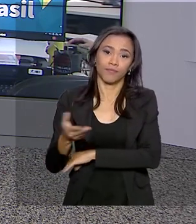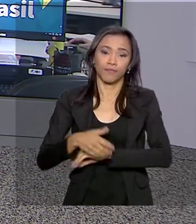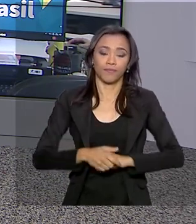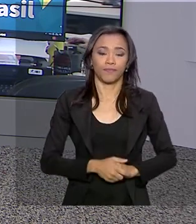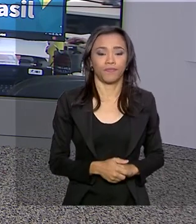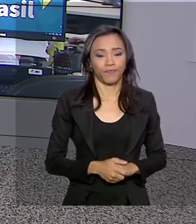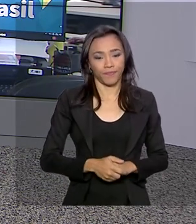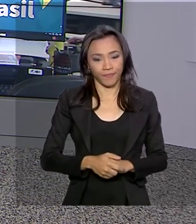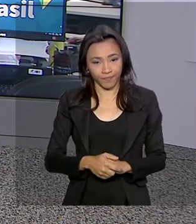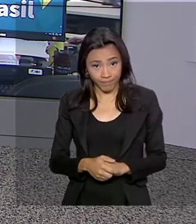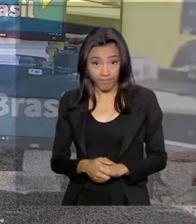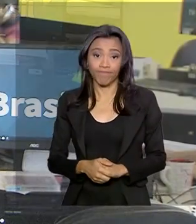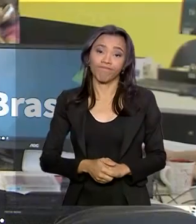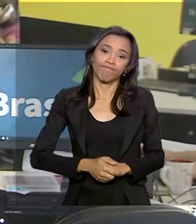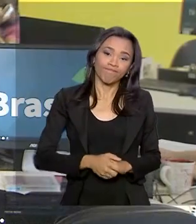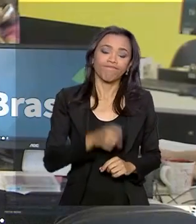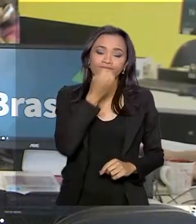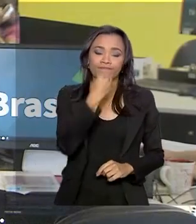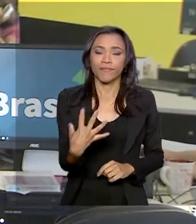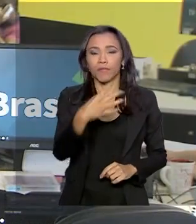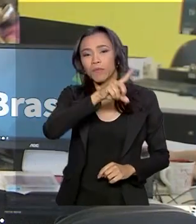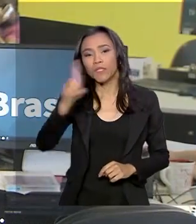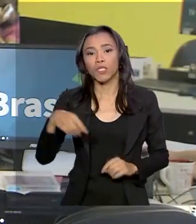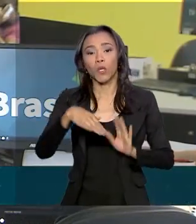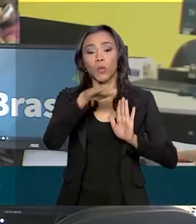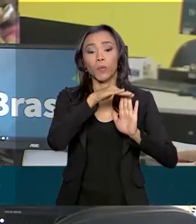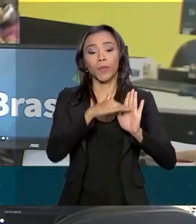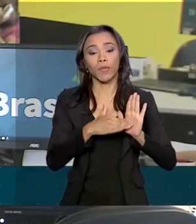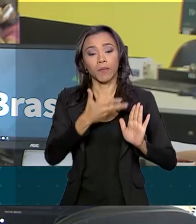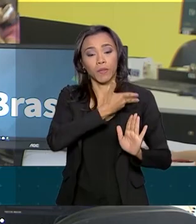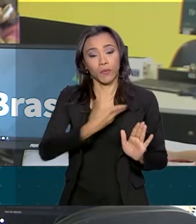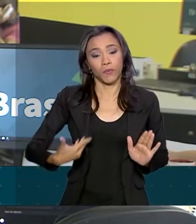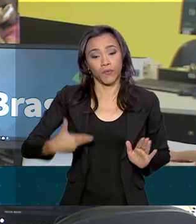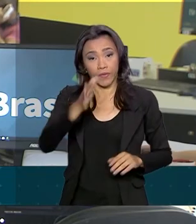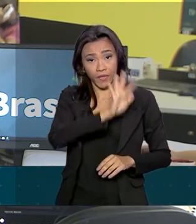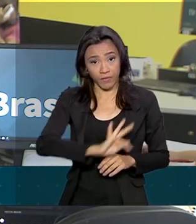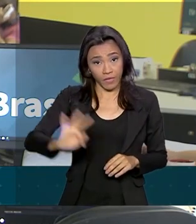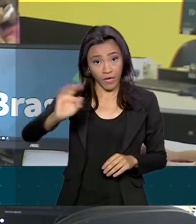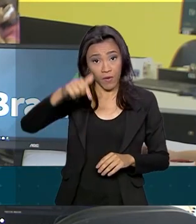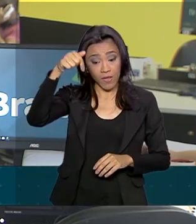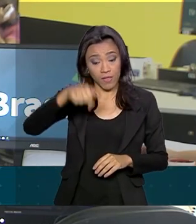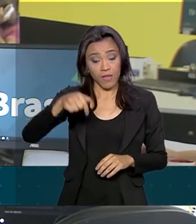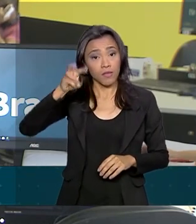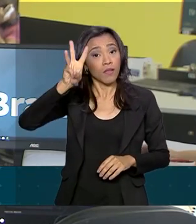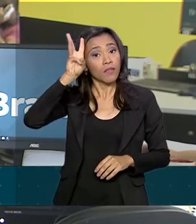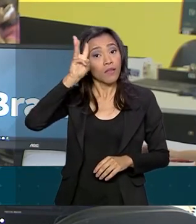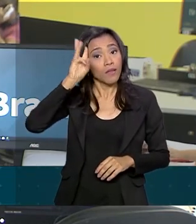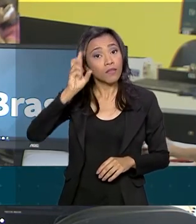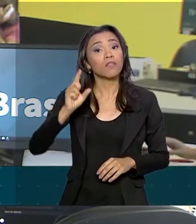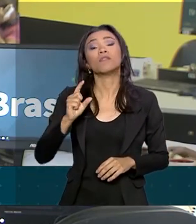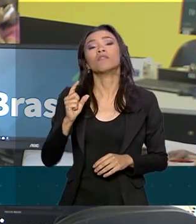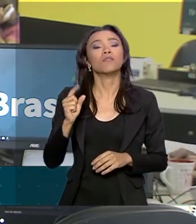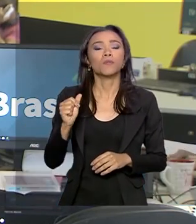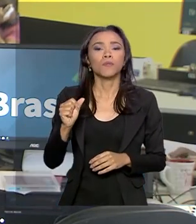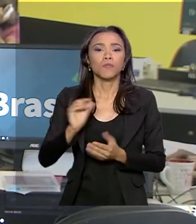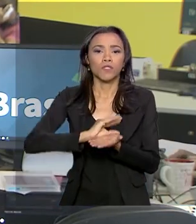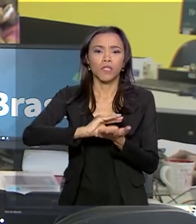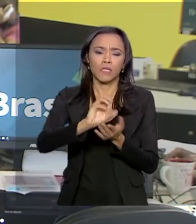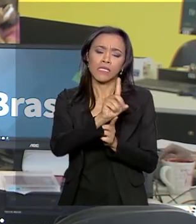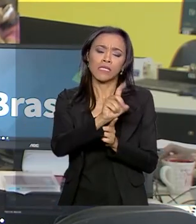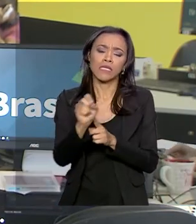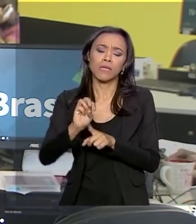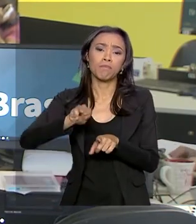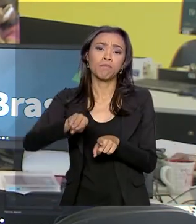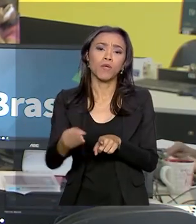Isso mesmo, Renata. Bom dia. O programa do governo federal Minha Casa Minha Vida recebeu nesta terça-feira recursos da ordem de 100 milhões